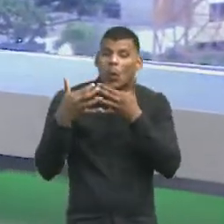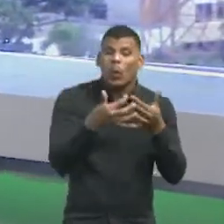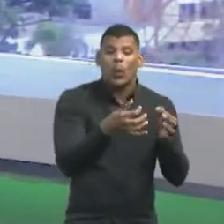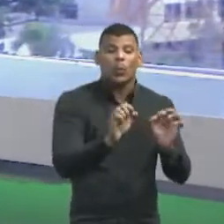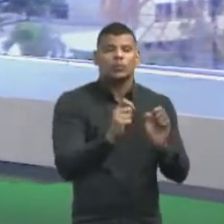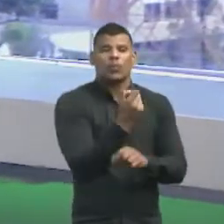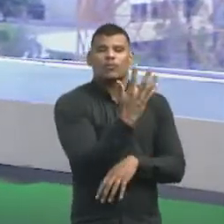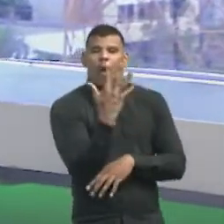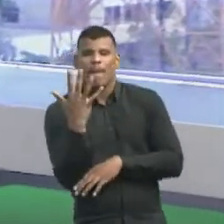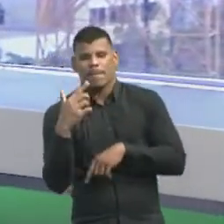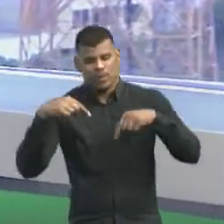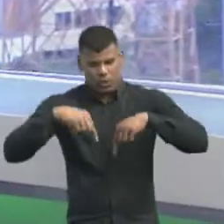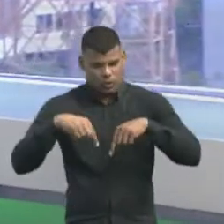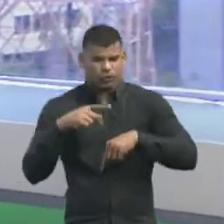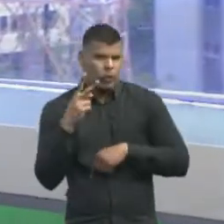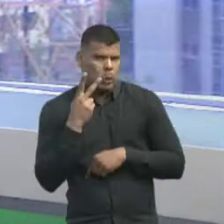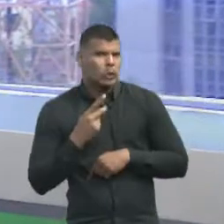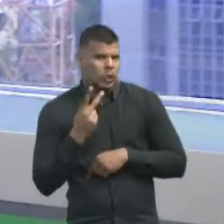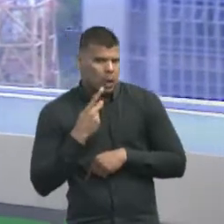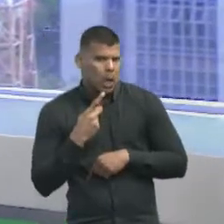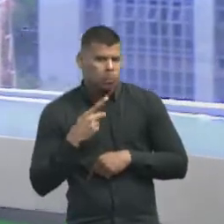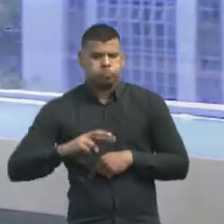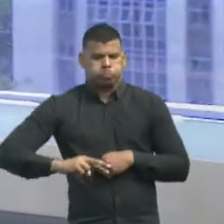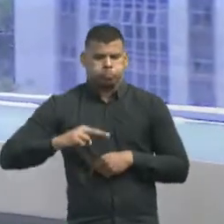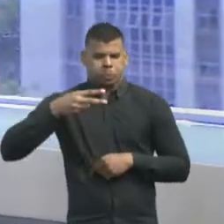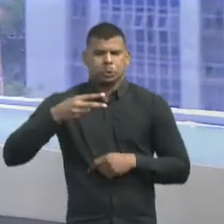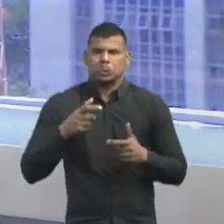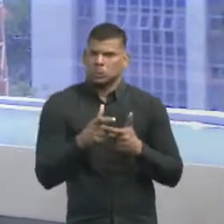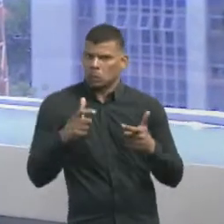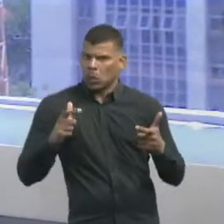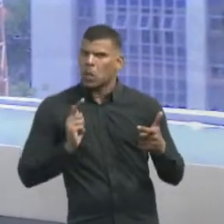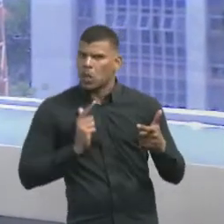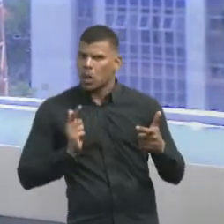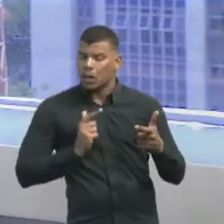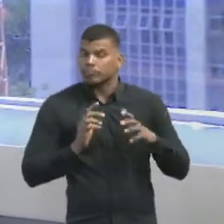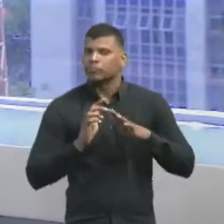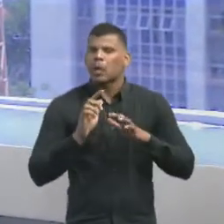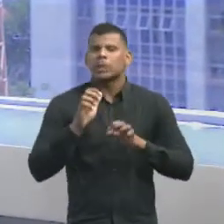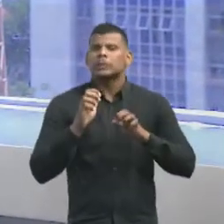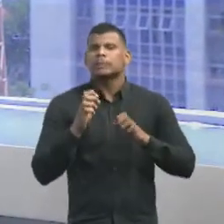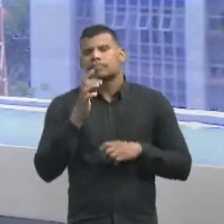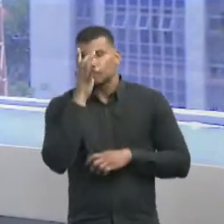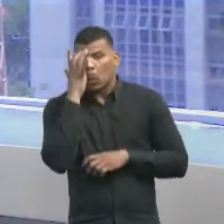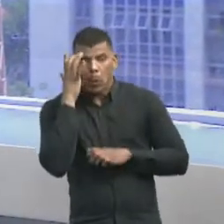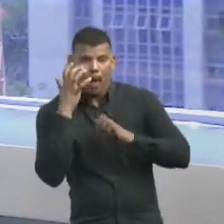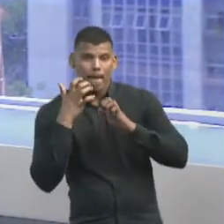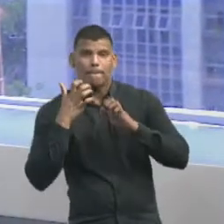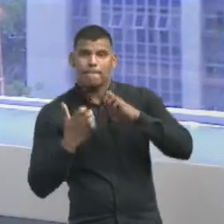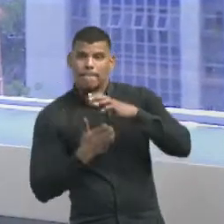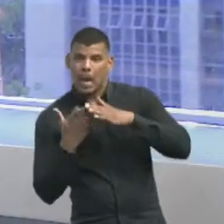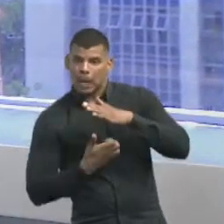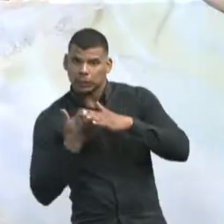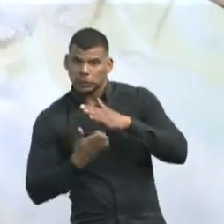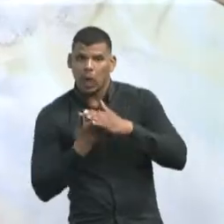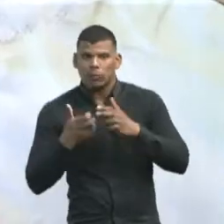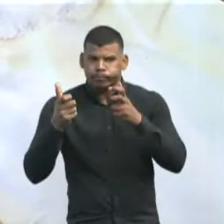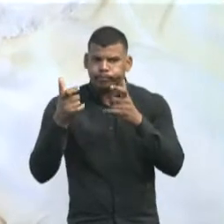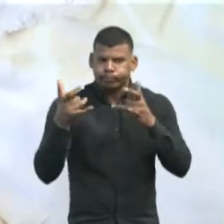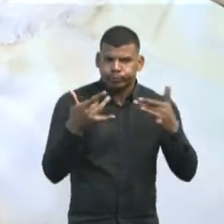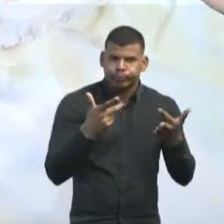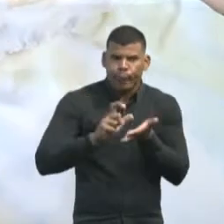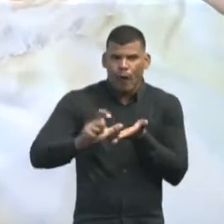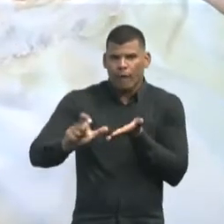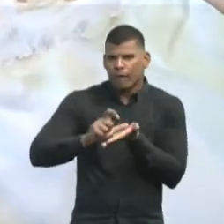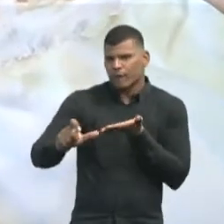cada vez mais no Ceará. Especialistas e empresários comentam a decisão de investir na área. Como